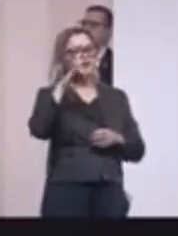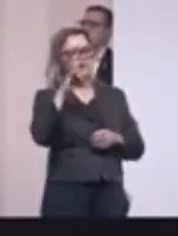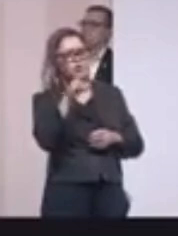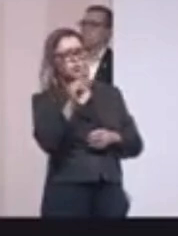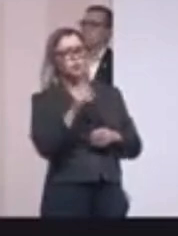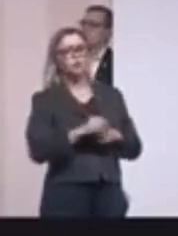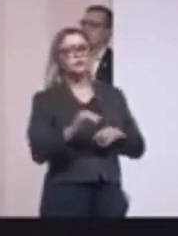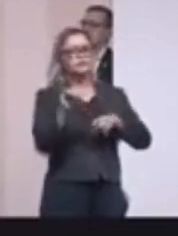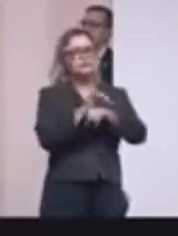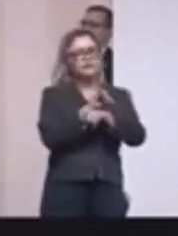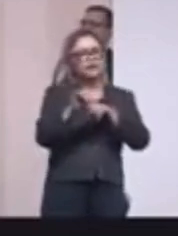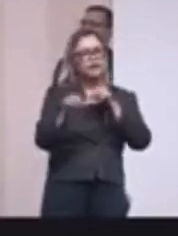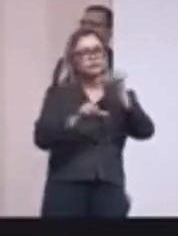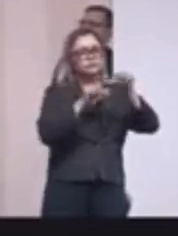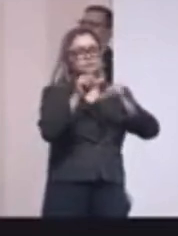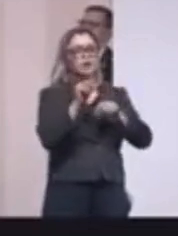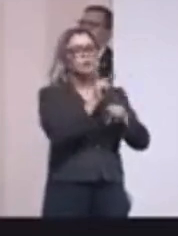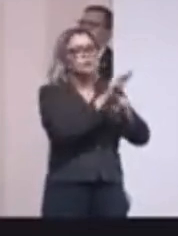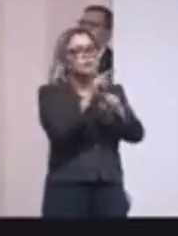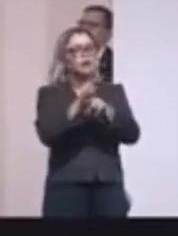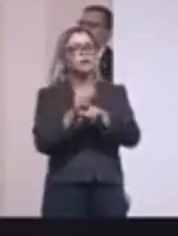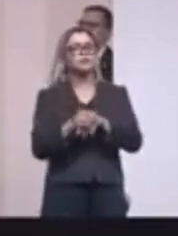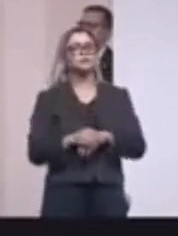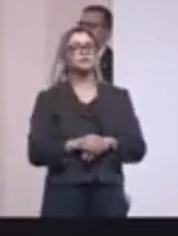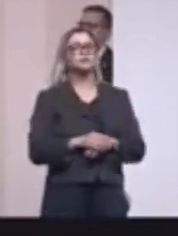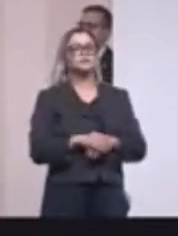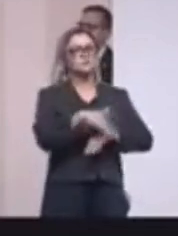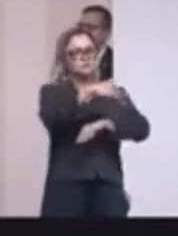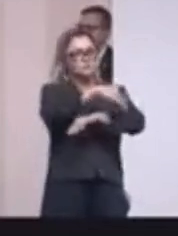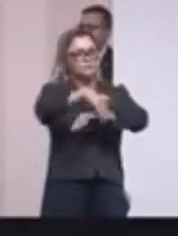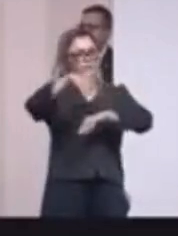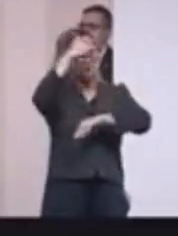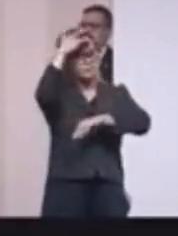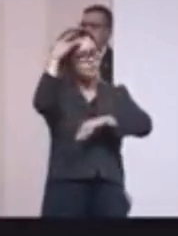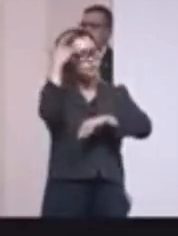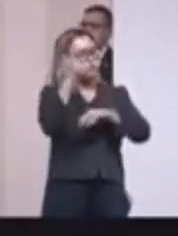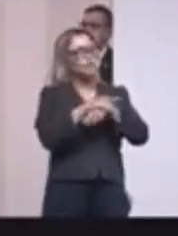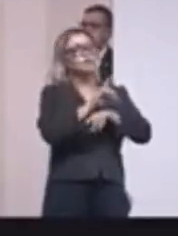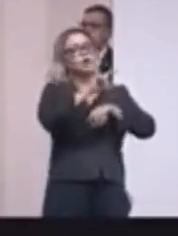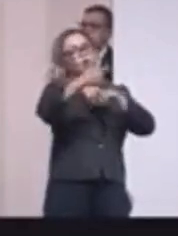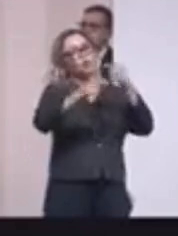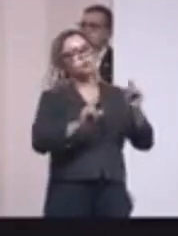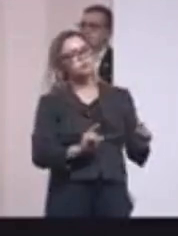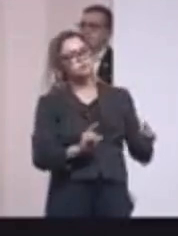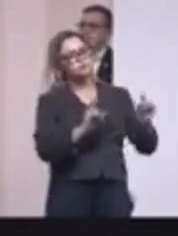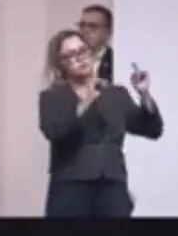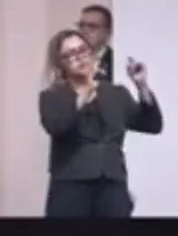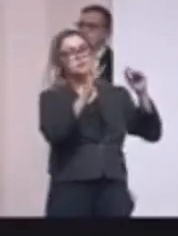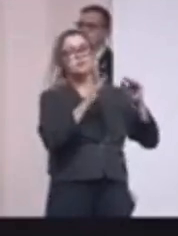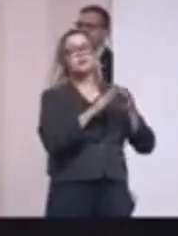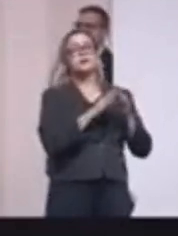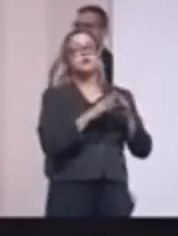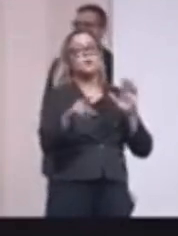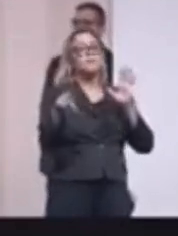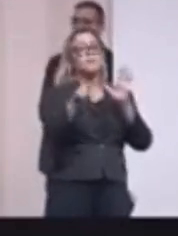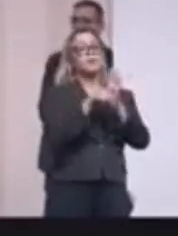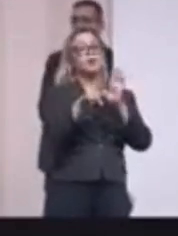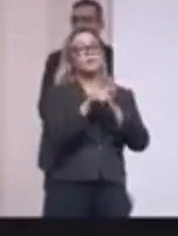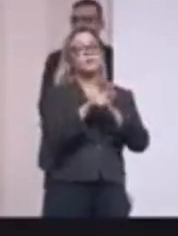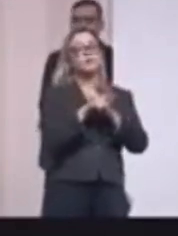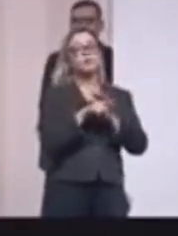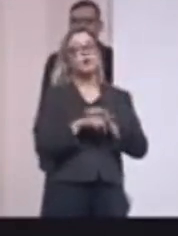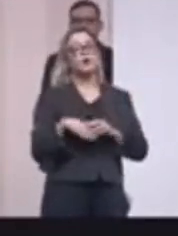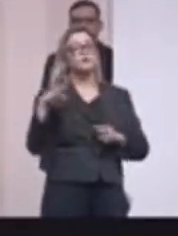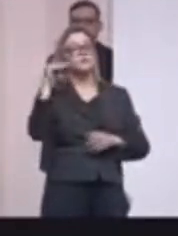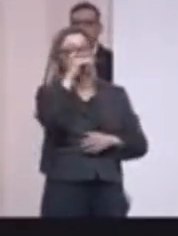estratégica para nós, a gente já está cuidando do endereçamento dessas pessoas, mas nós vamos ter outros imóveis que vão se destinar também aos